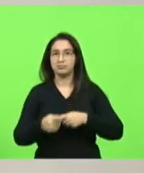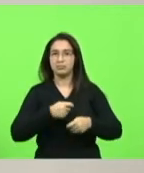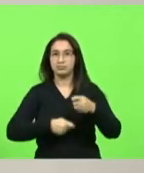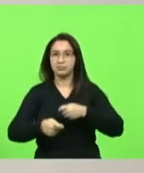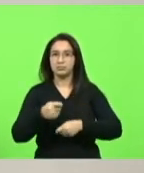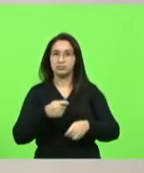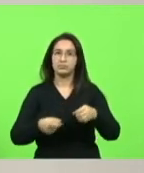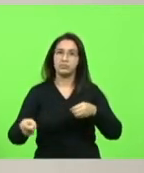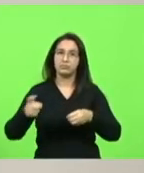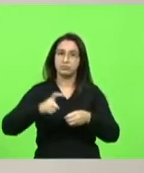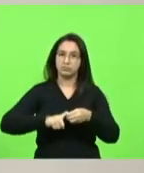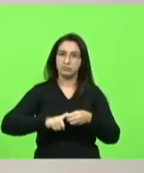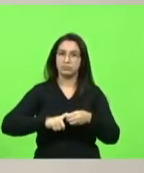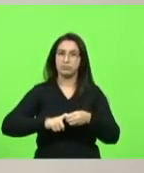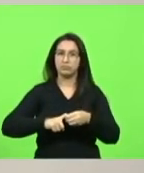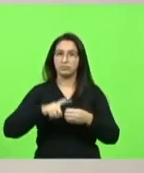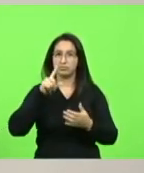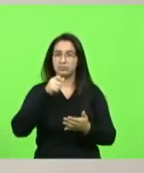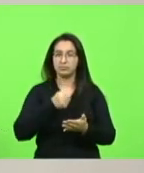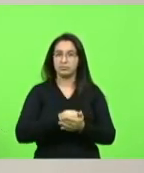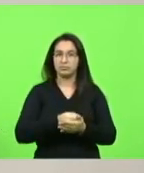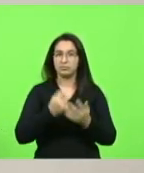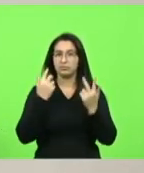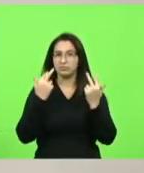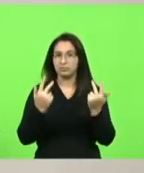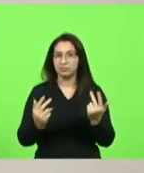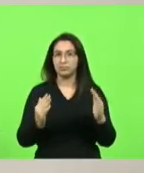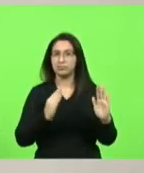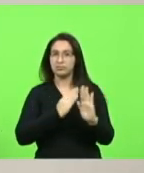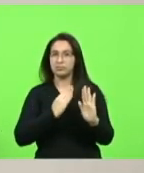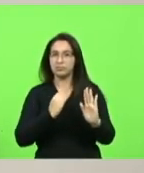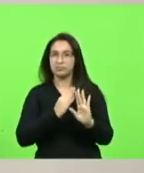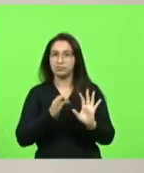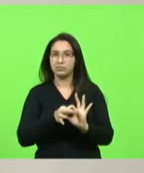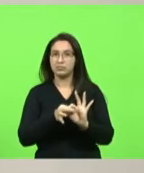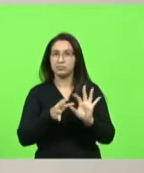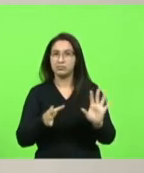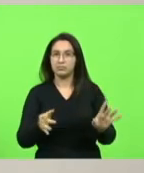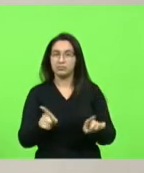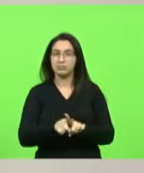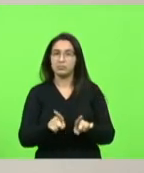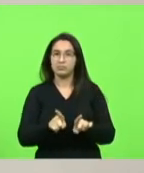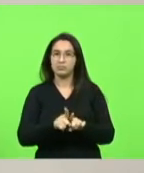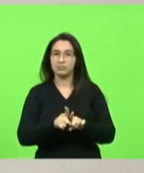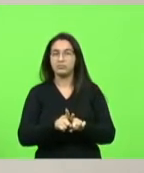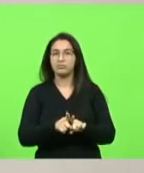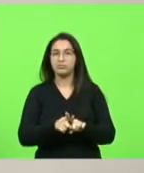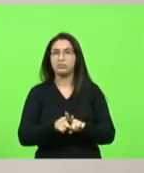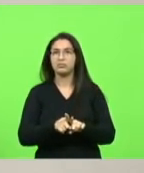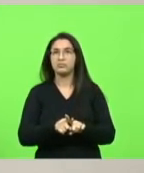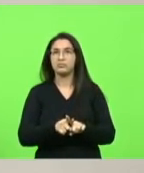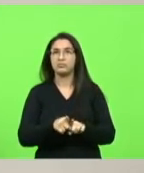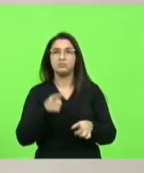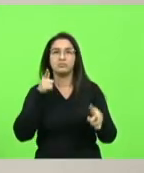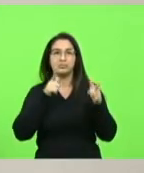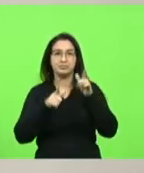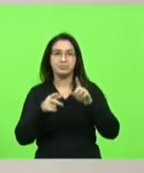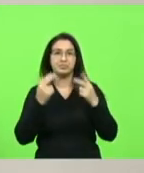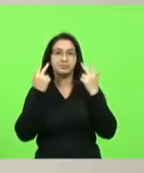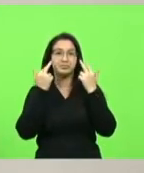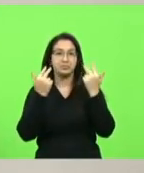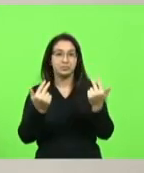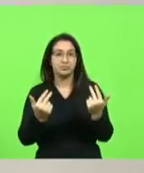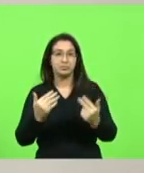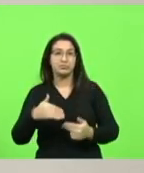retomada dos procedimentos normais avaliação da concessão e benefícios só normalize quando